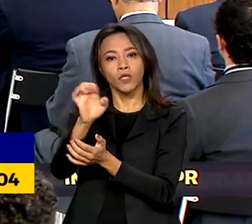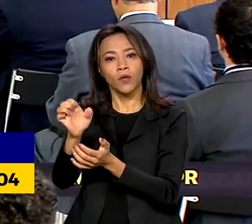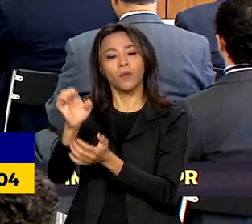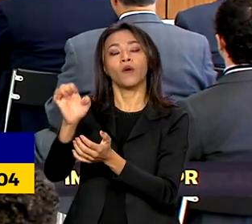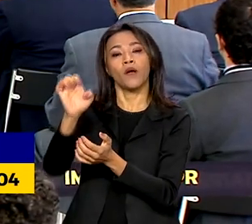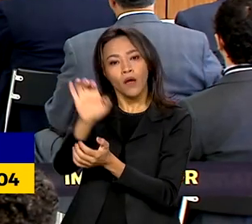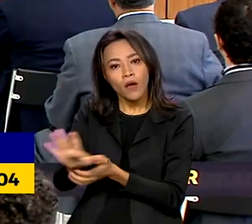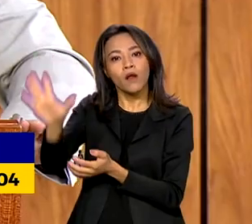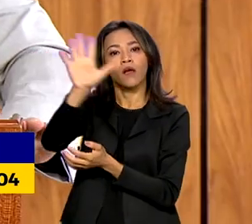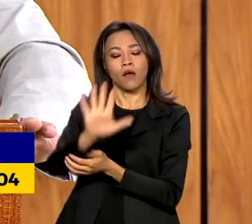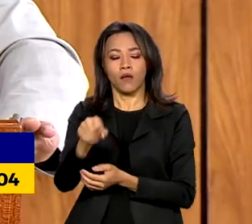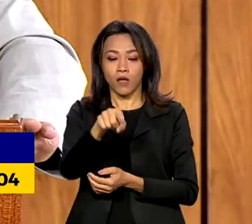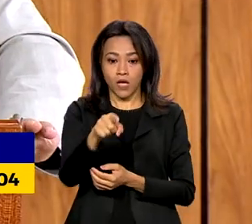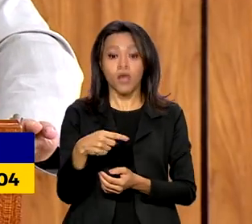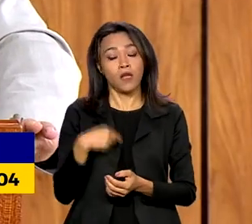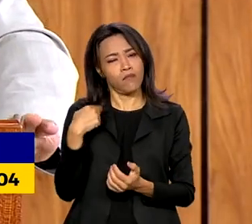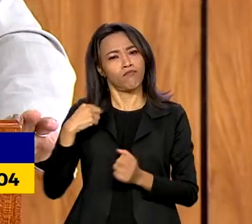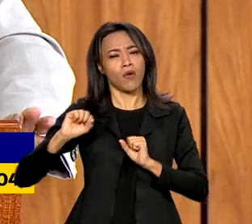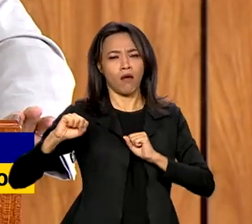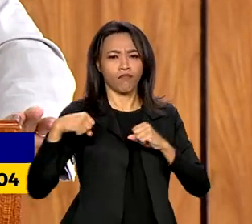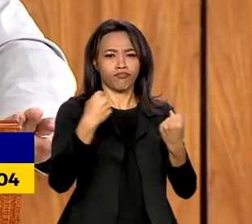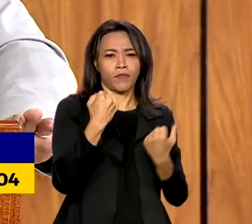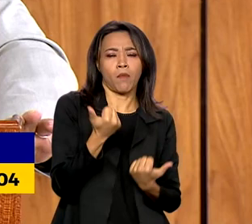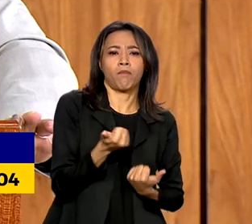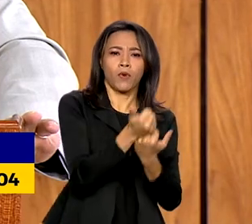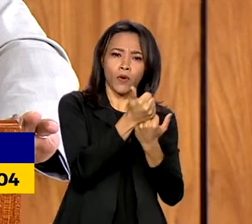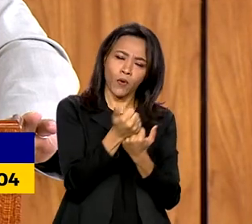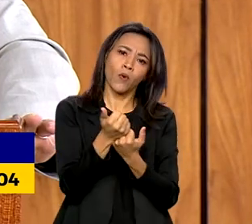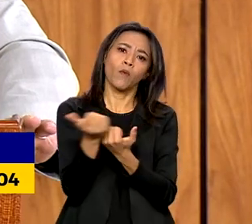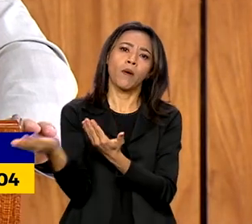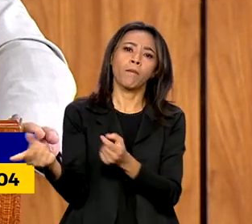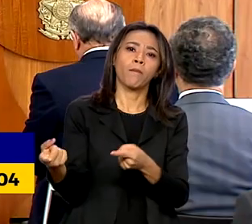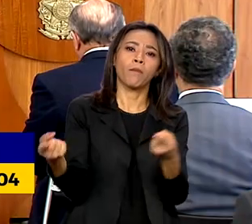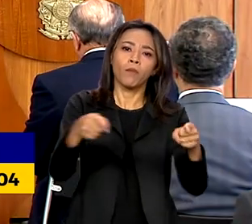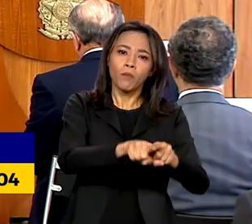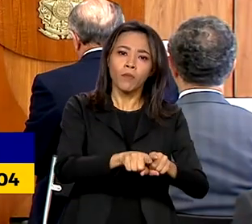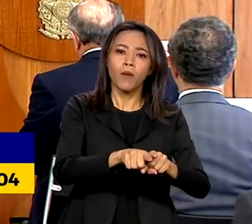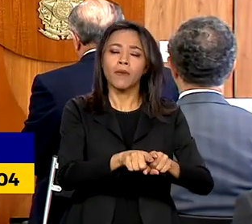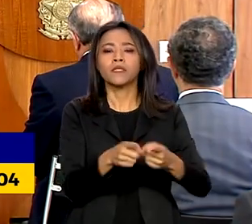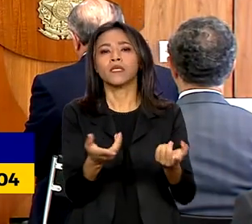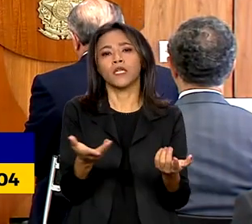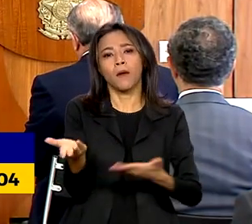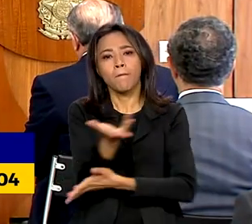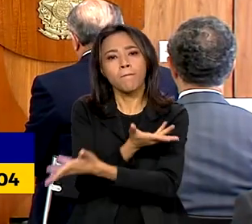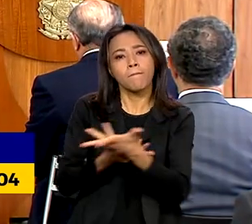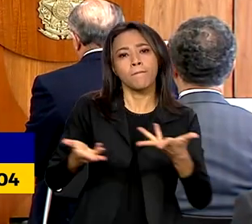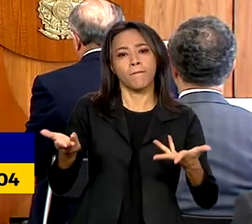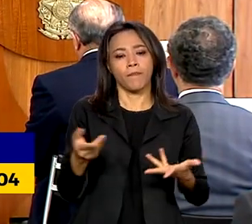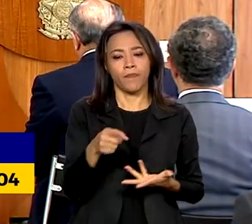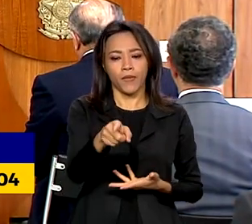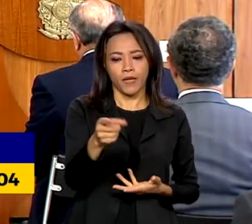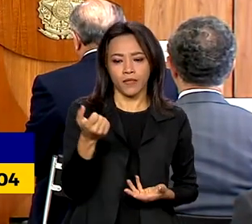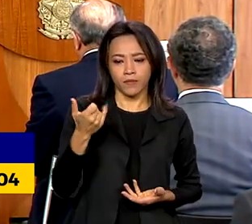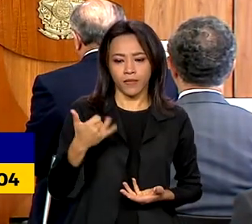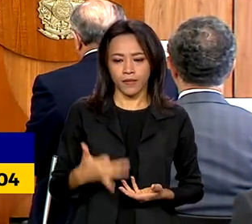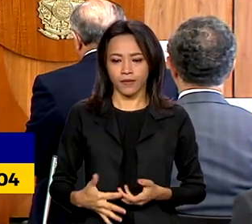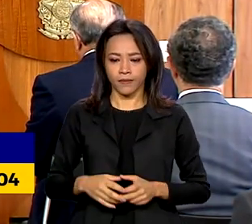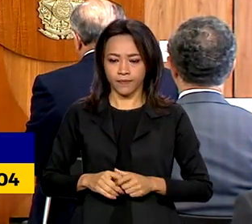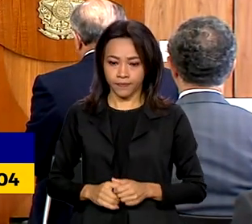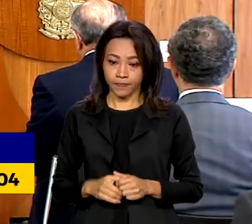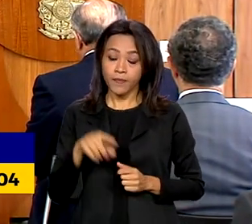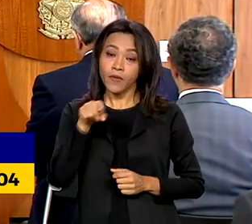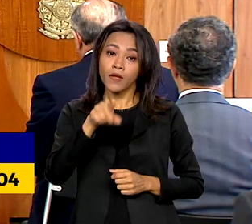defendeu a cooperação mútua entre os dois blocos para finalizar o acordo. A premissa que deve existir entre